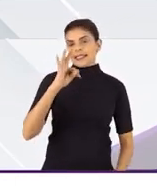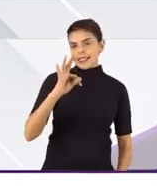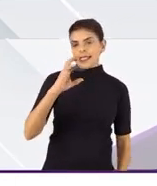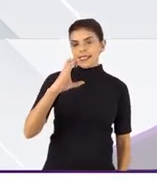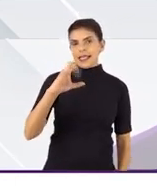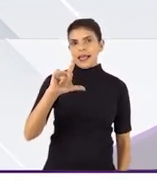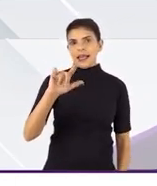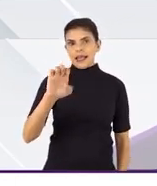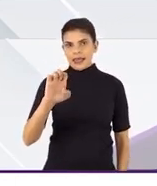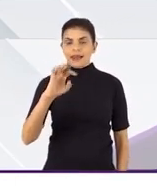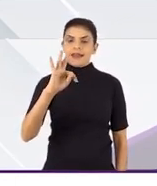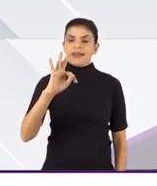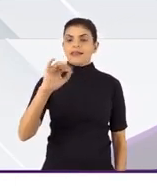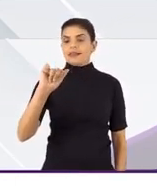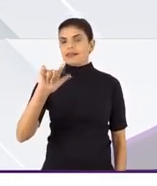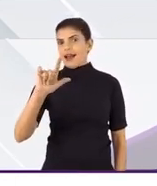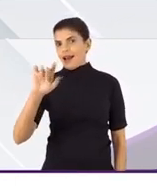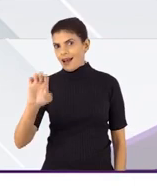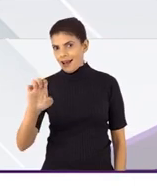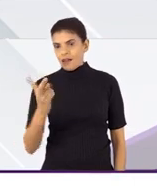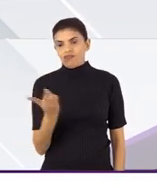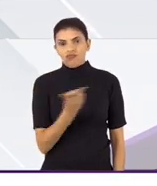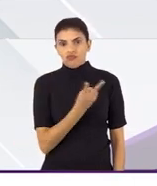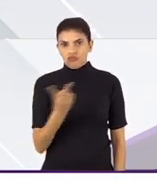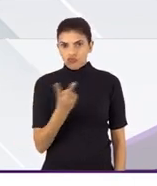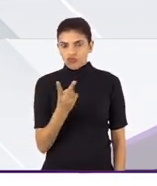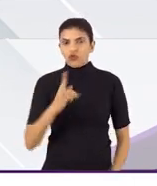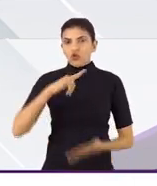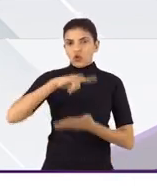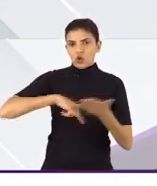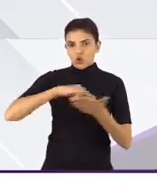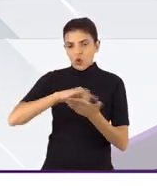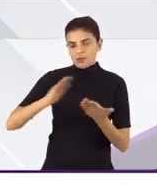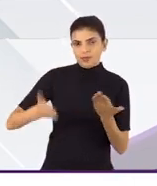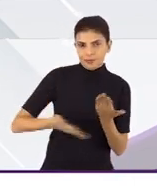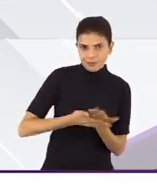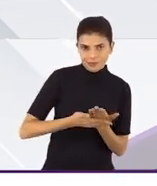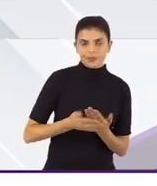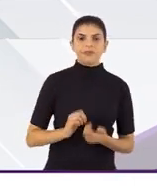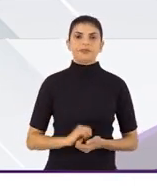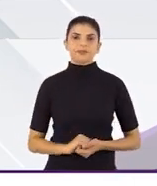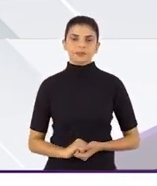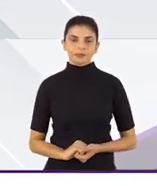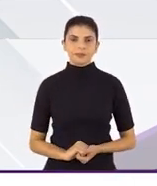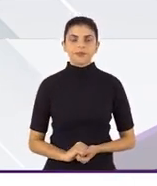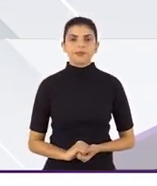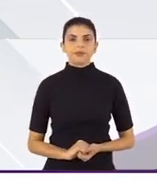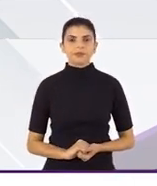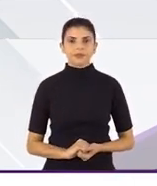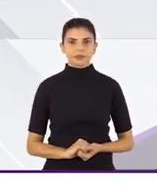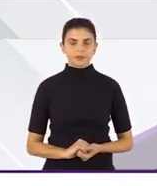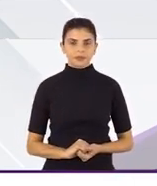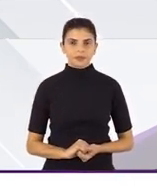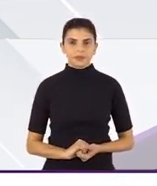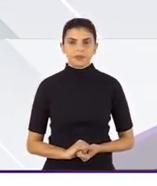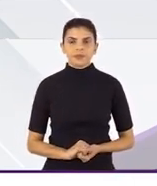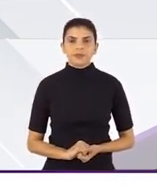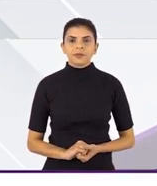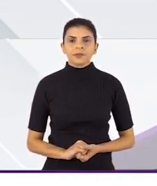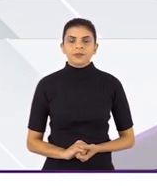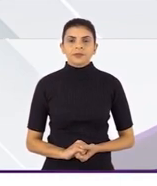utilizaremos TCLE e T-A-L-E ou TALE.